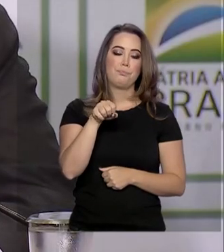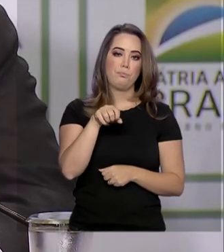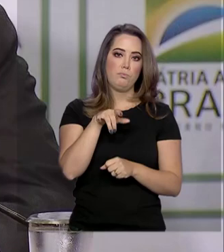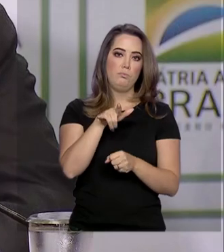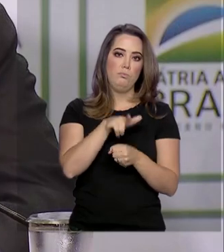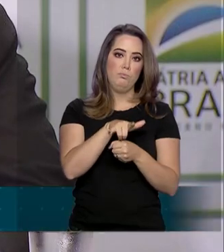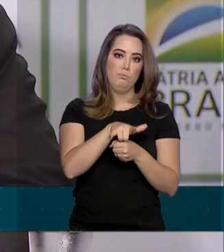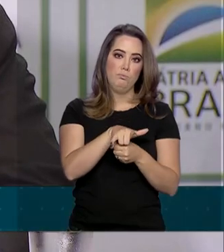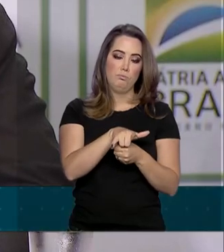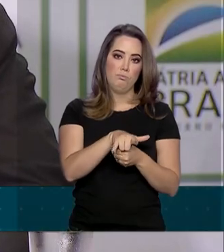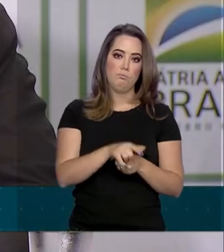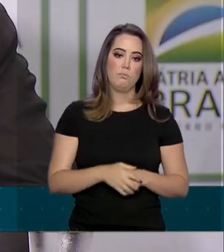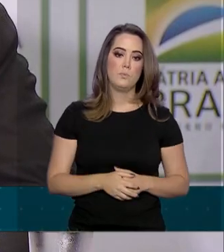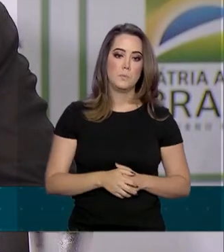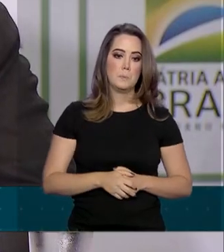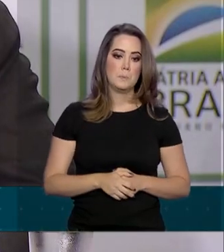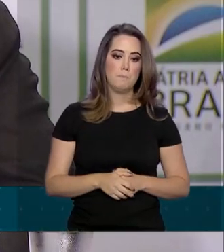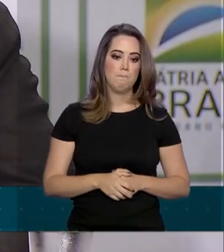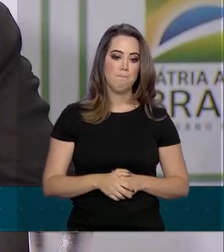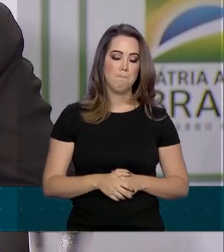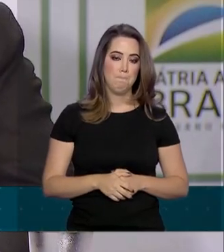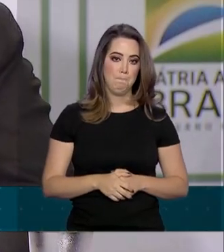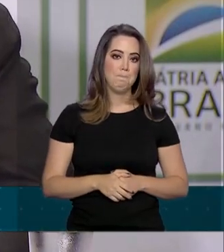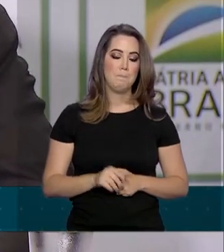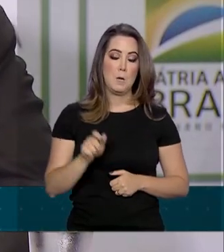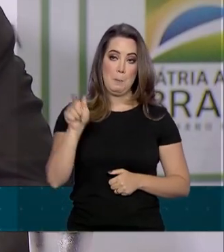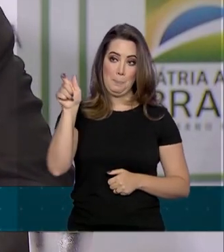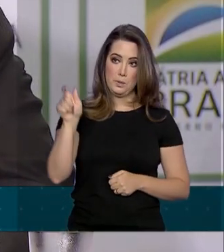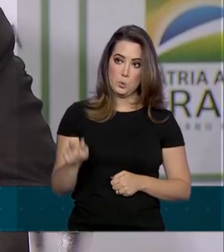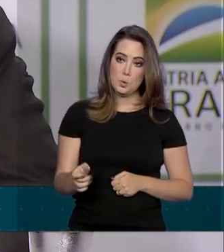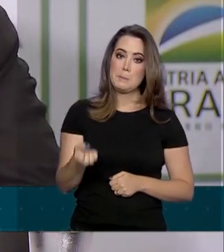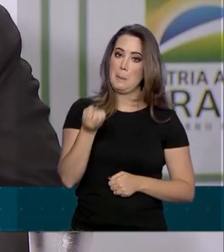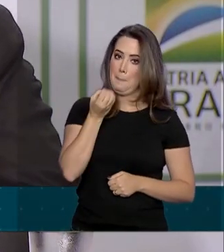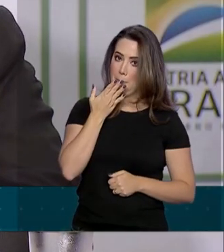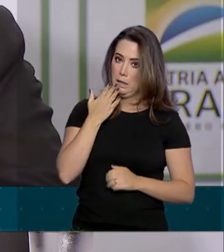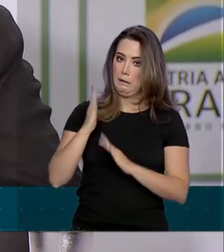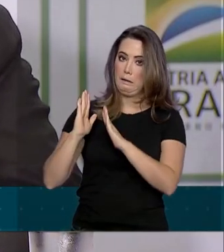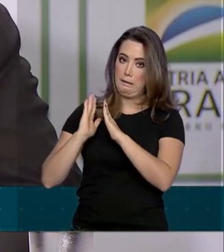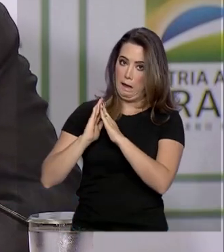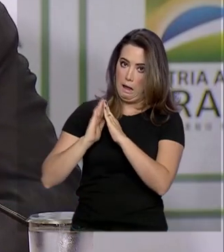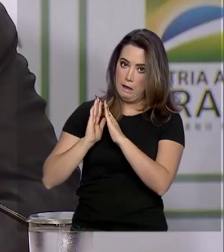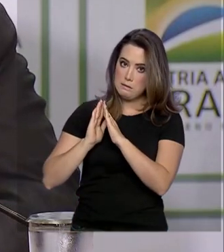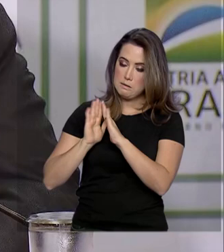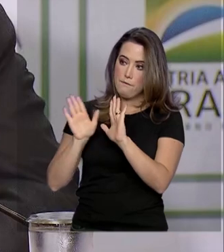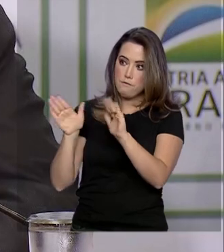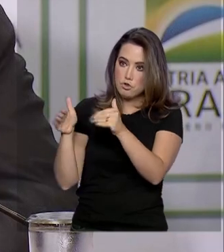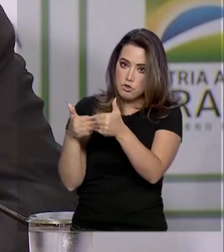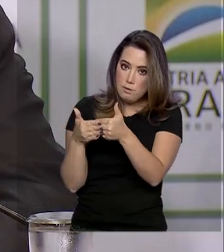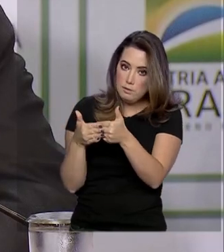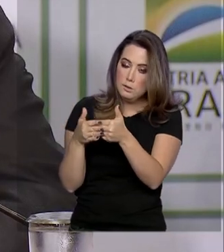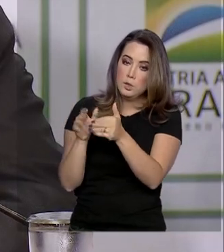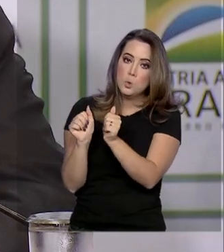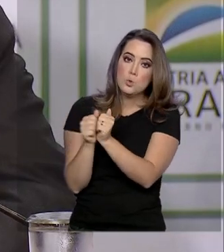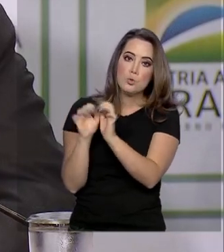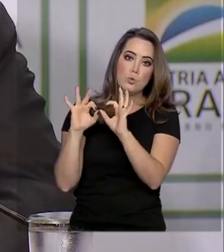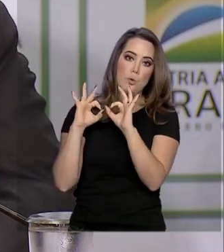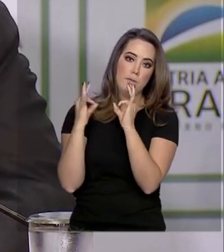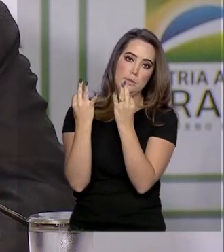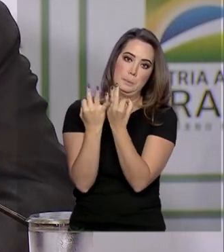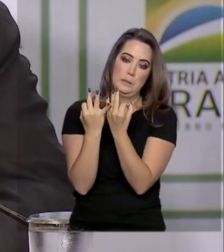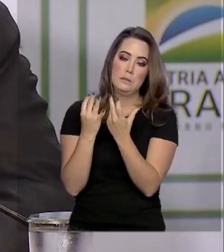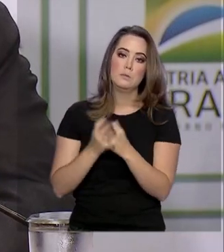Este paciente está bem, ele está em casa, num isolamento domiciliar, junto com a sua família.